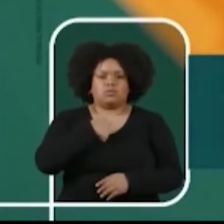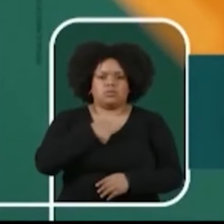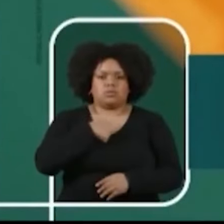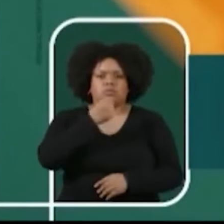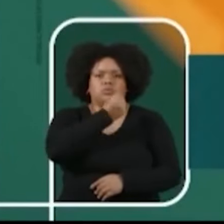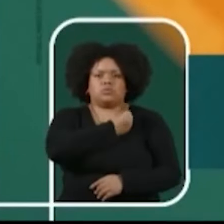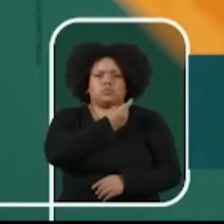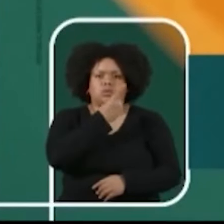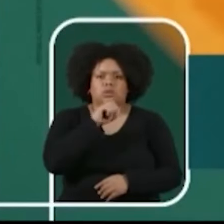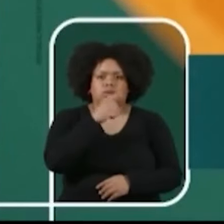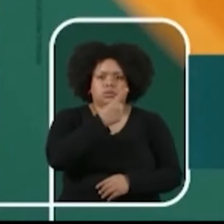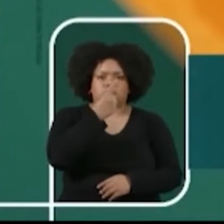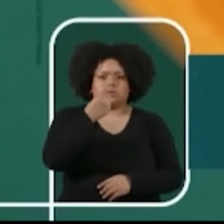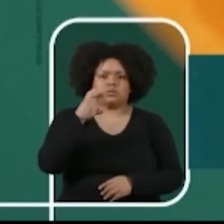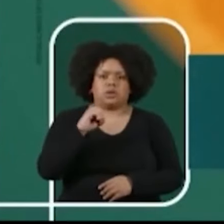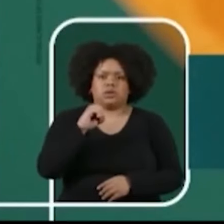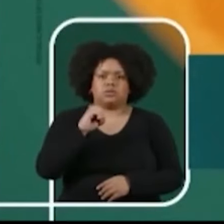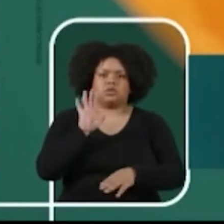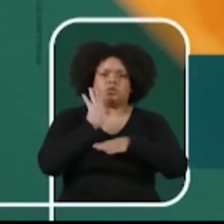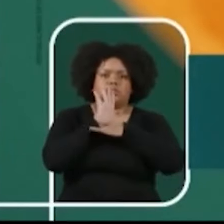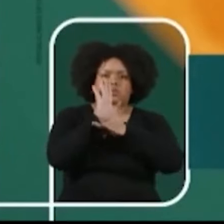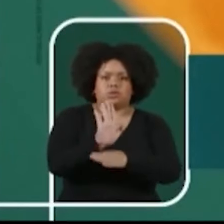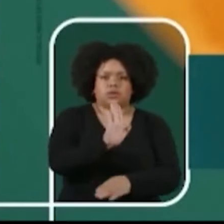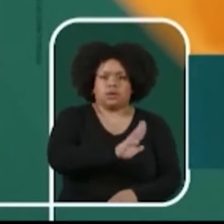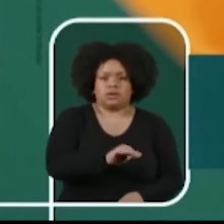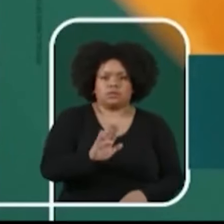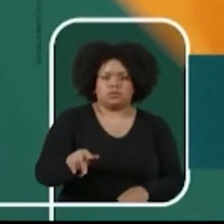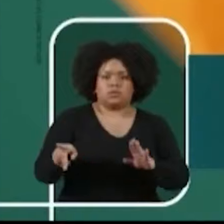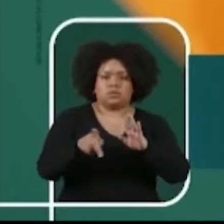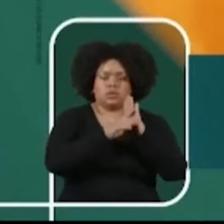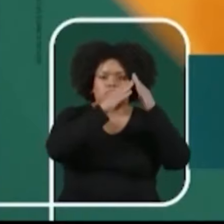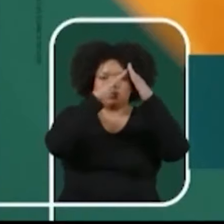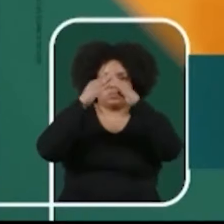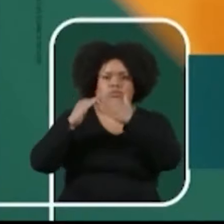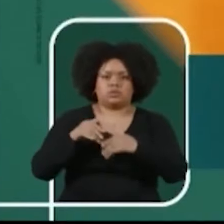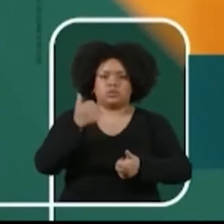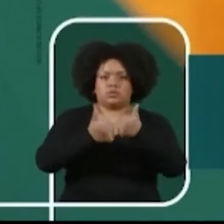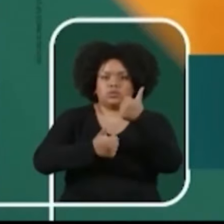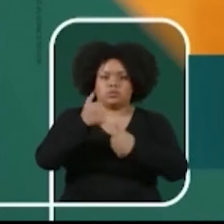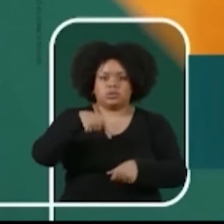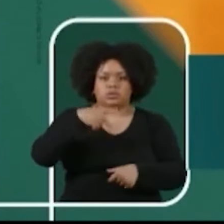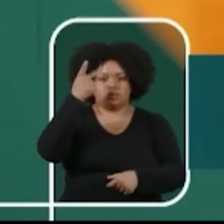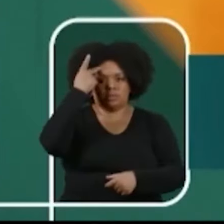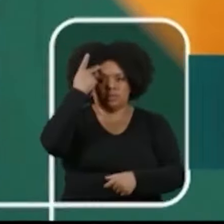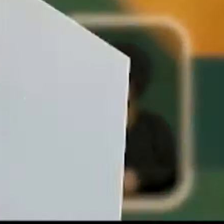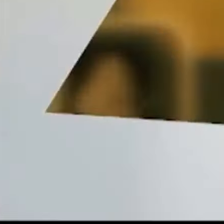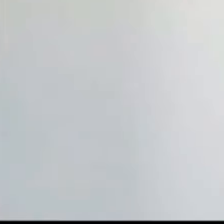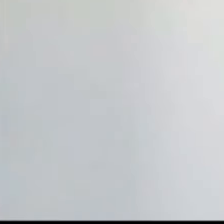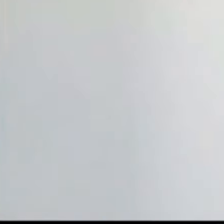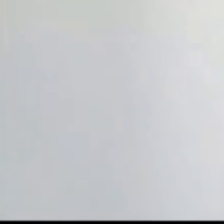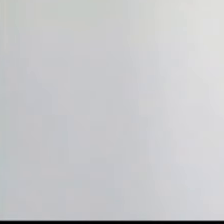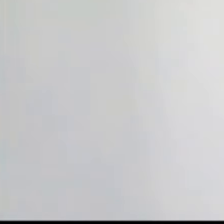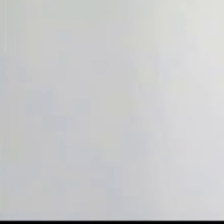Flávio Almeida, meu número é 10-110 e vou lutar pelas crianças da periferia e pelo esporte na cidade de São Paulo.